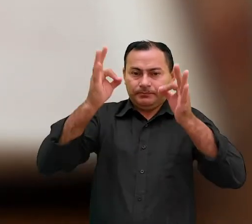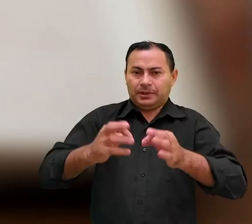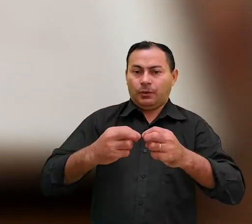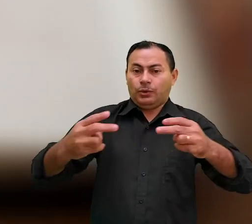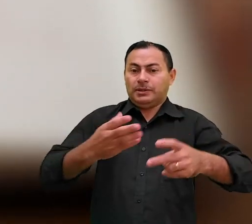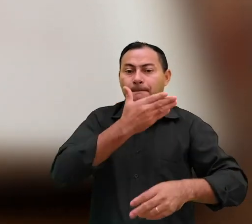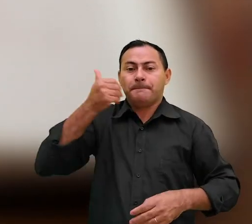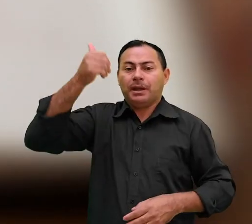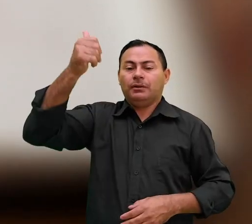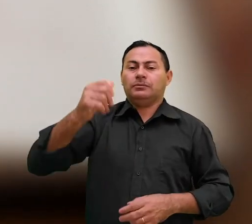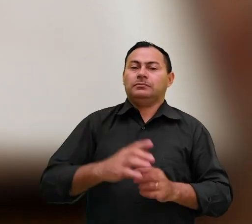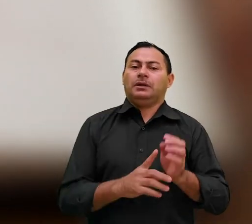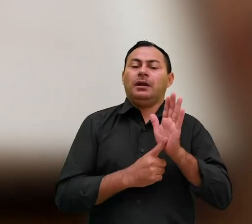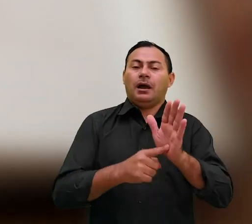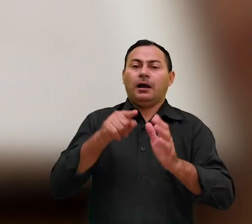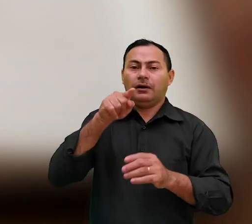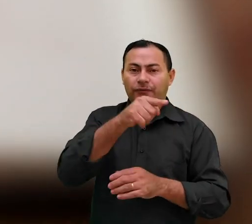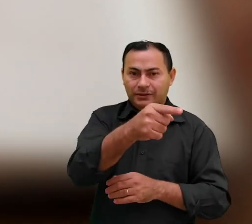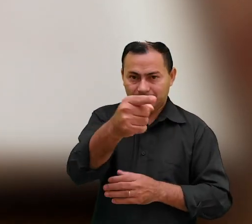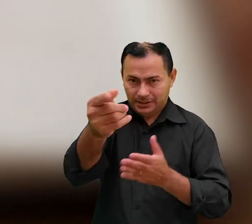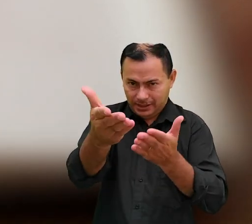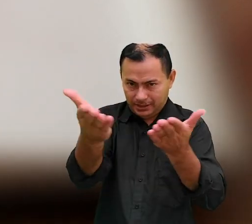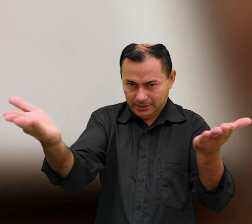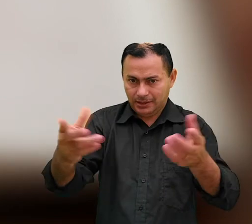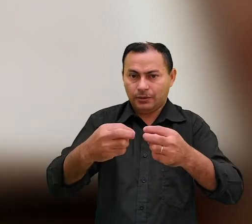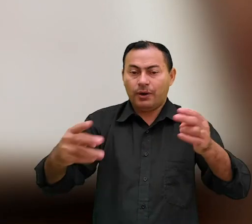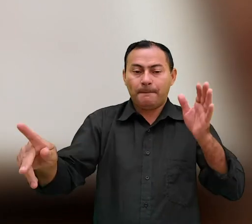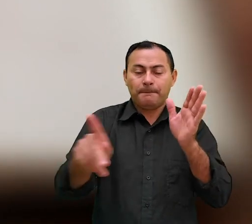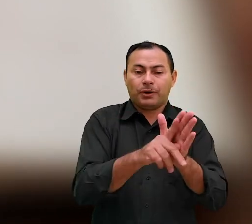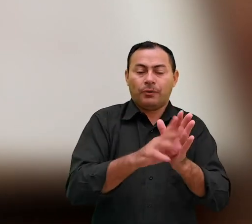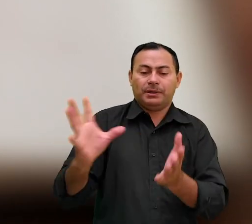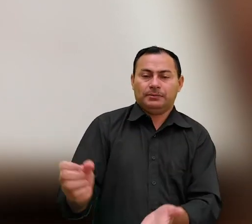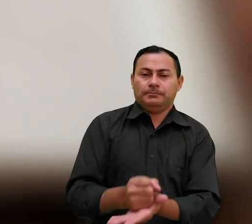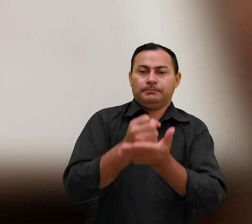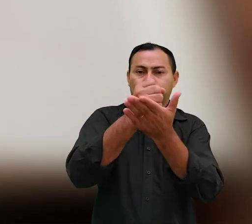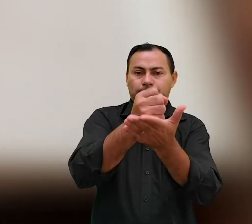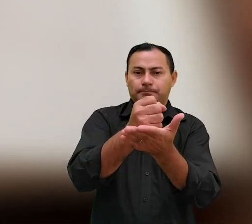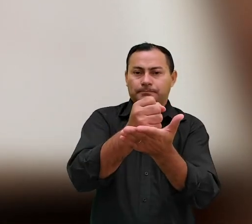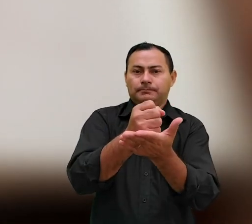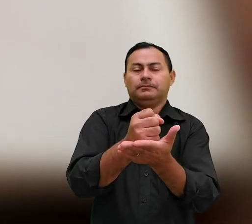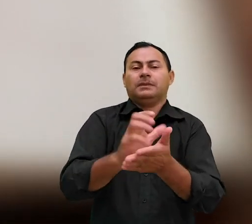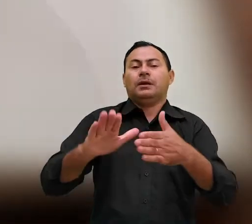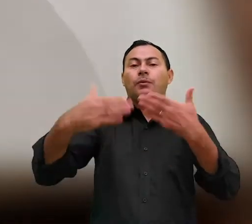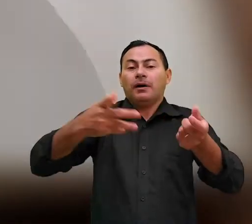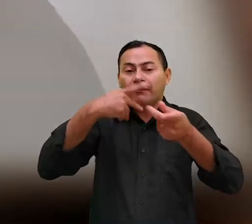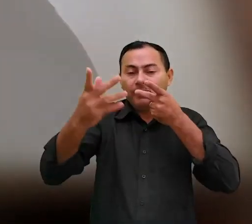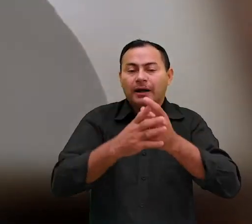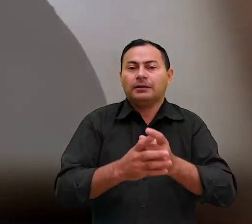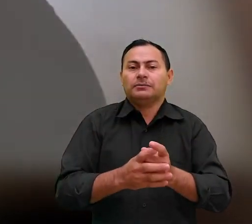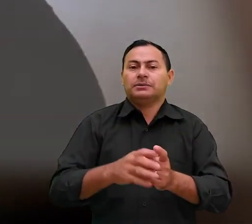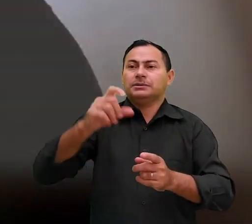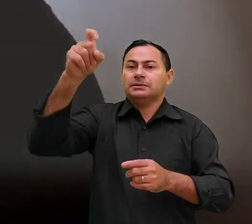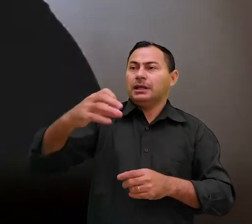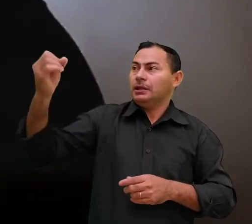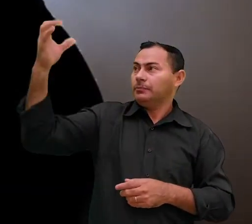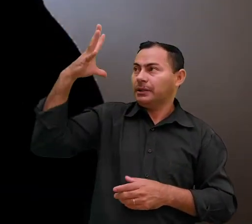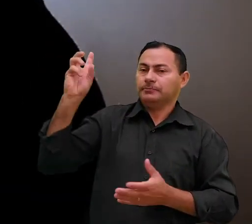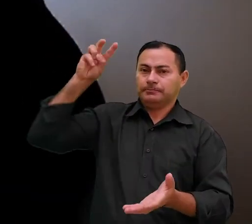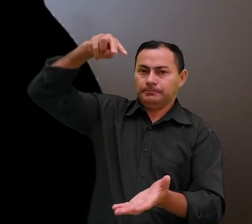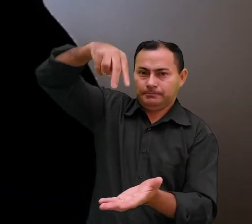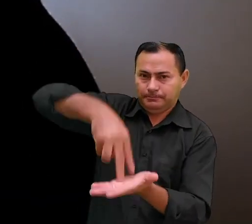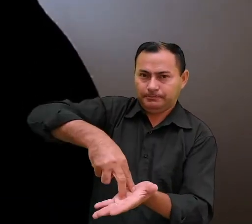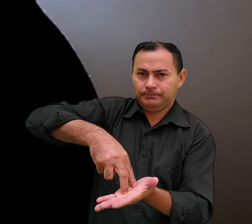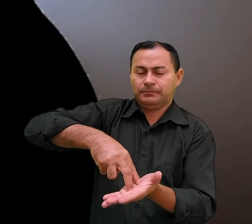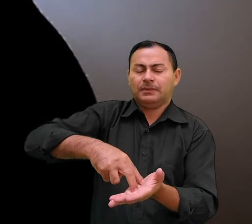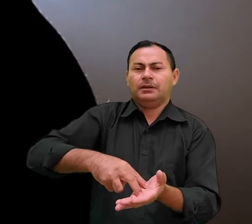de coisas melhores em relação a vocês coisas próprias da salvação quando ele fala sobre ser iluminado e